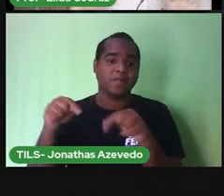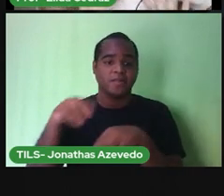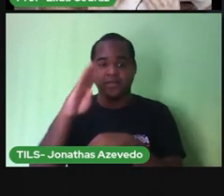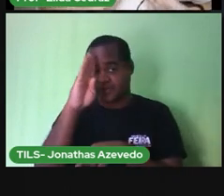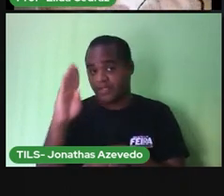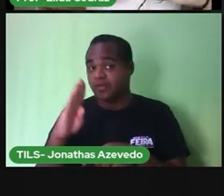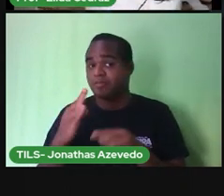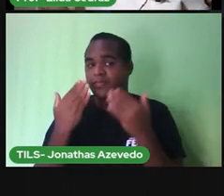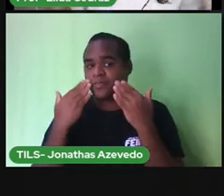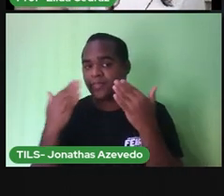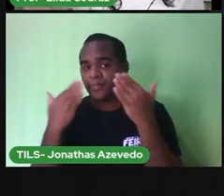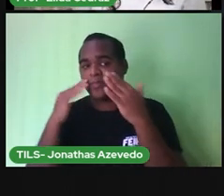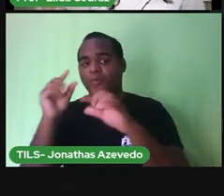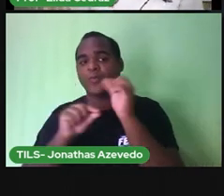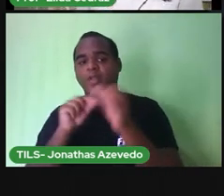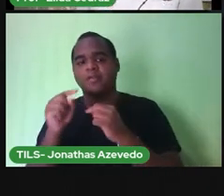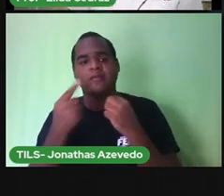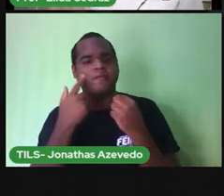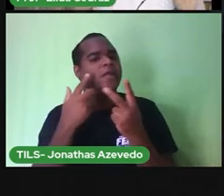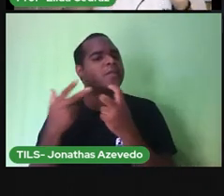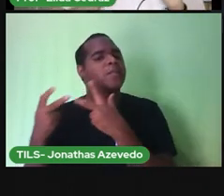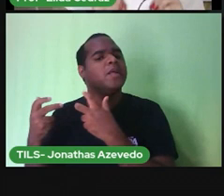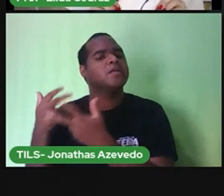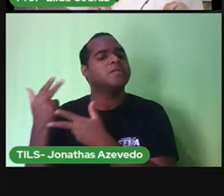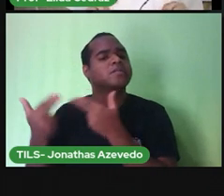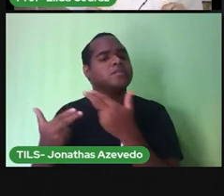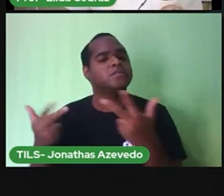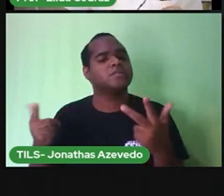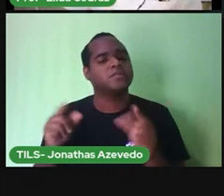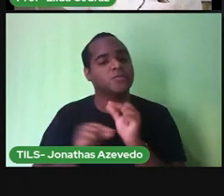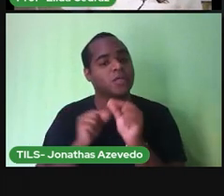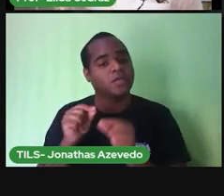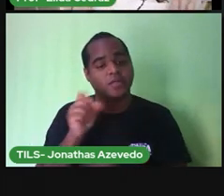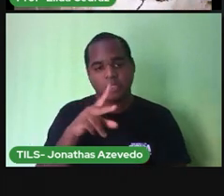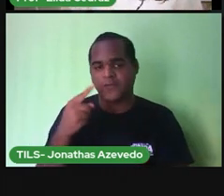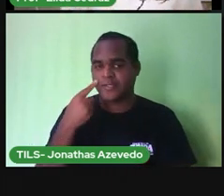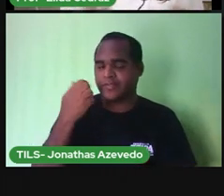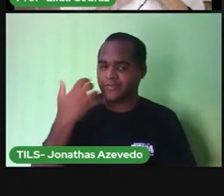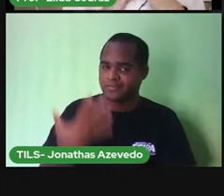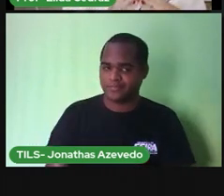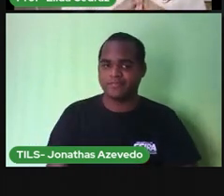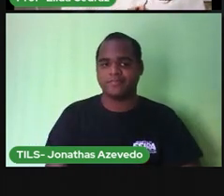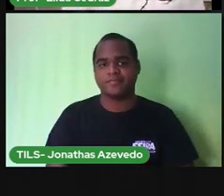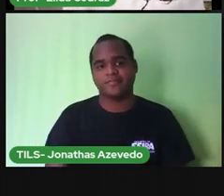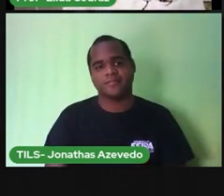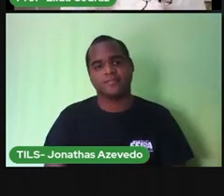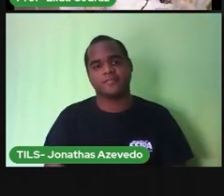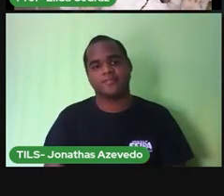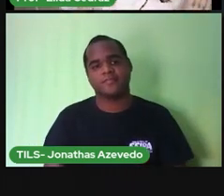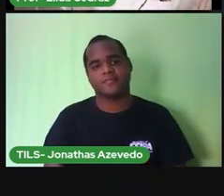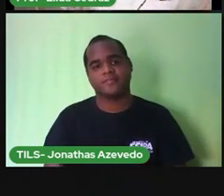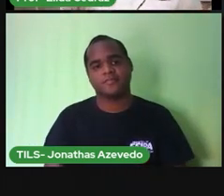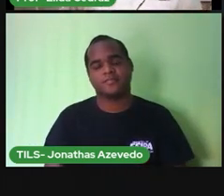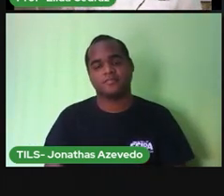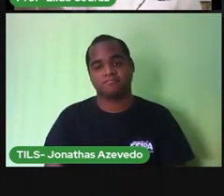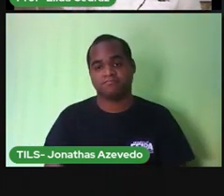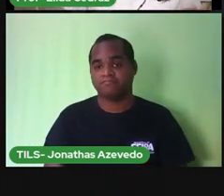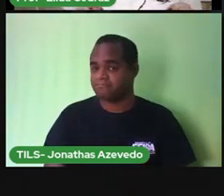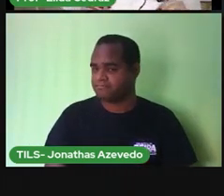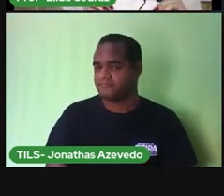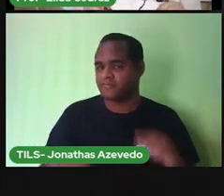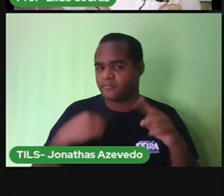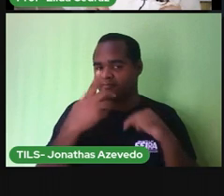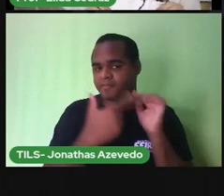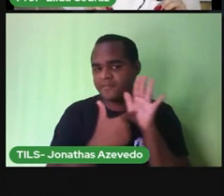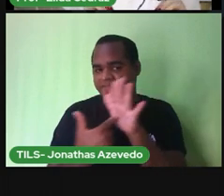nos mostram? Como nós vemos essas estações? É isso que a Pró tá carinha não sabia. E depois, a atividade complementar,